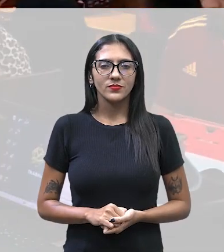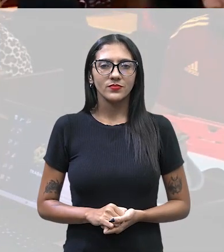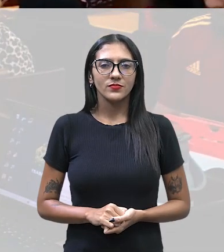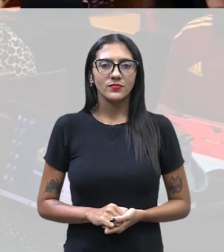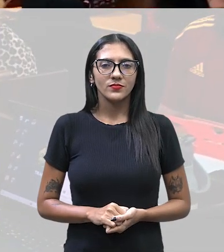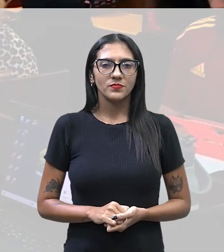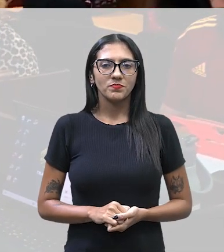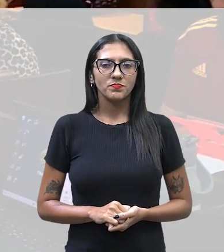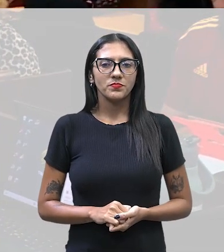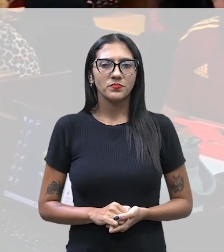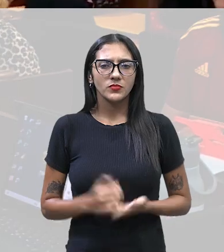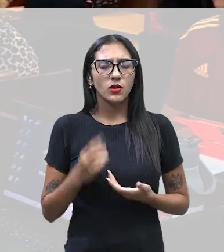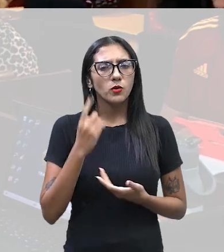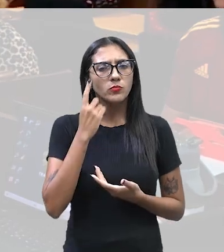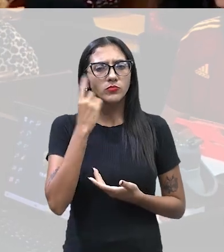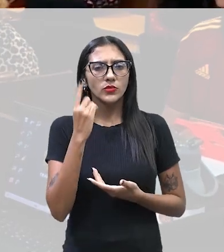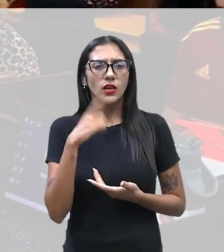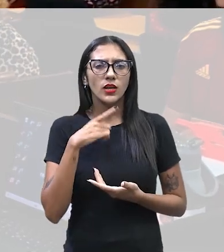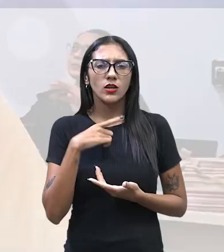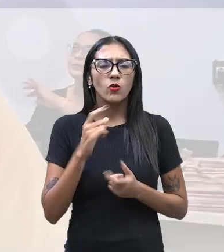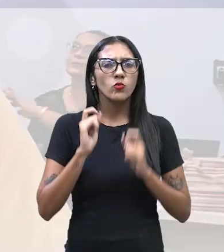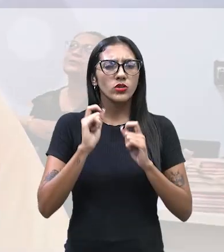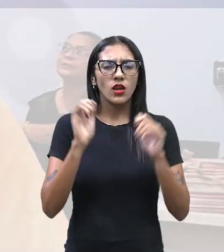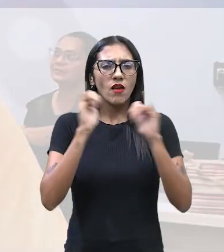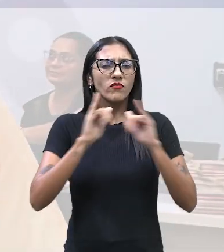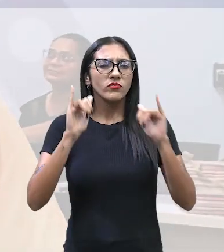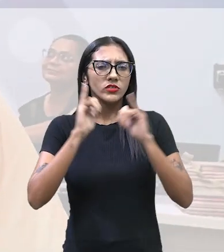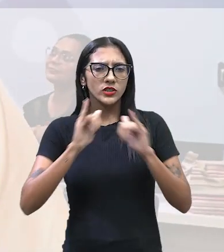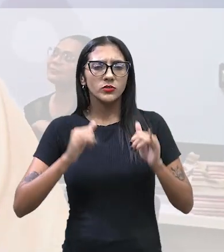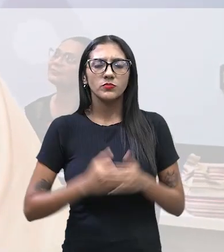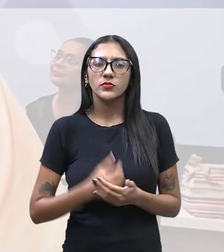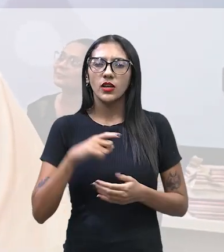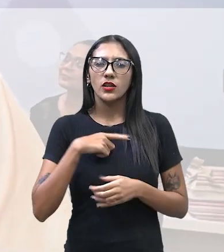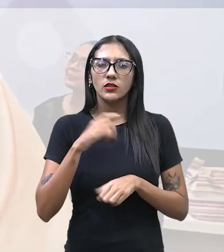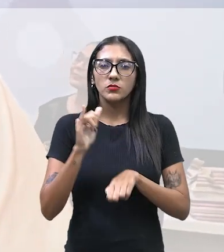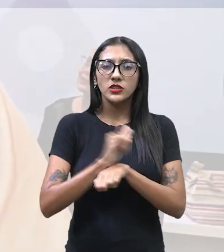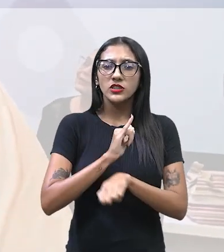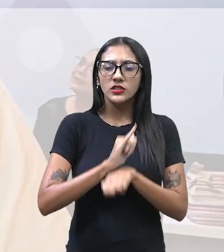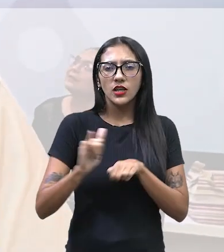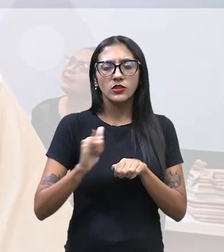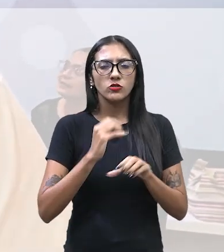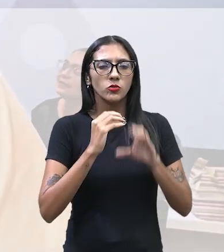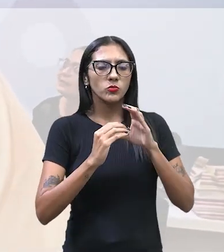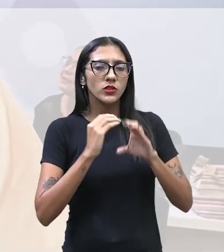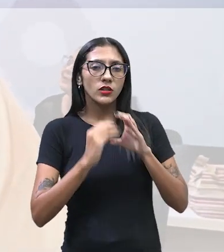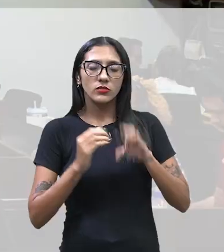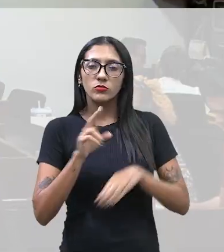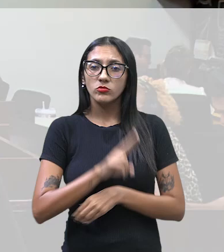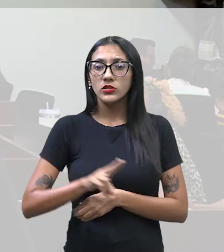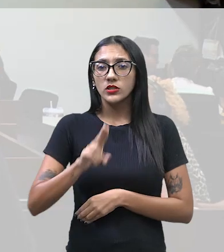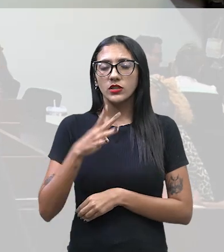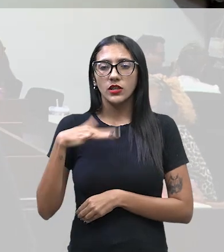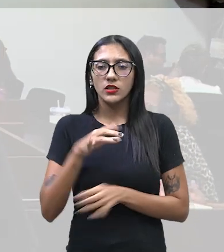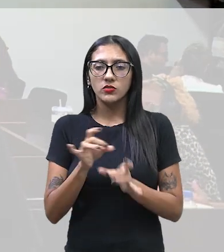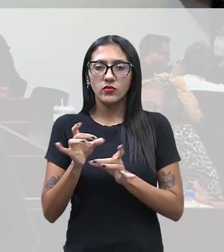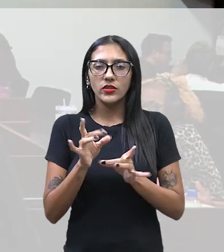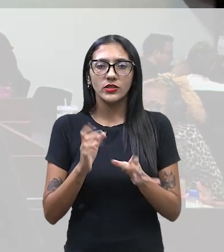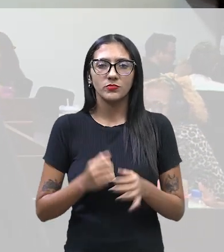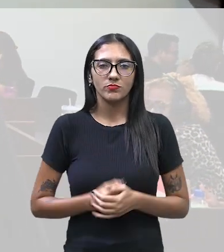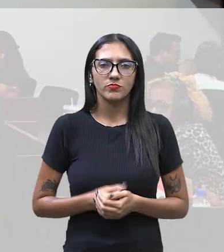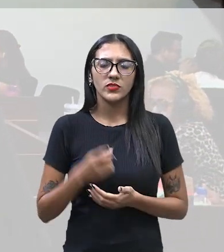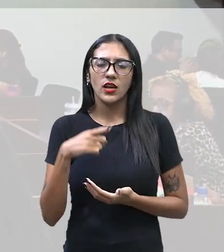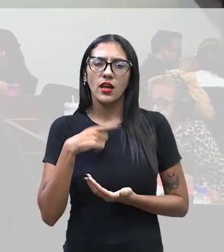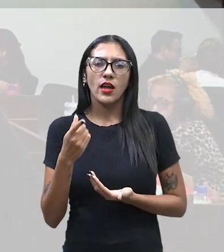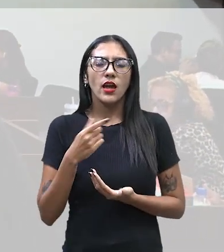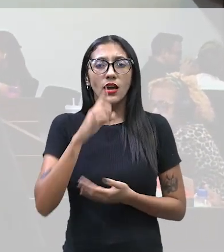O marketing, para mim, está relacionado à propaganda. Ele é uma forma de comunicação muito utilizada no comércio. É a arte de vender